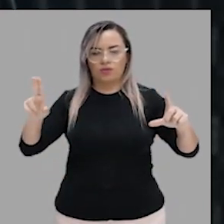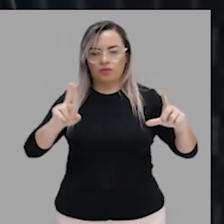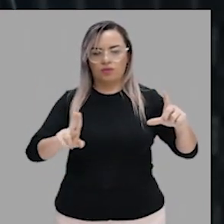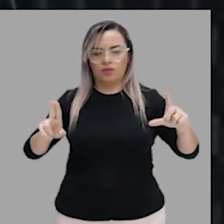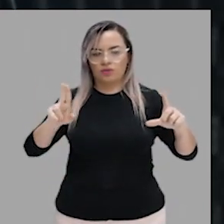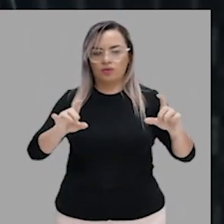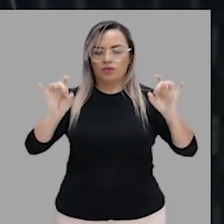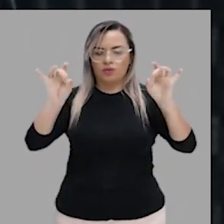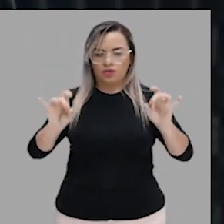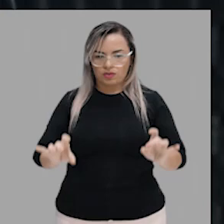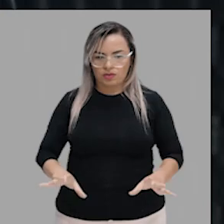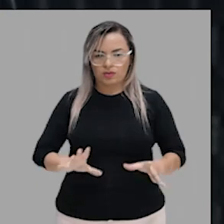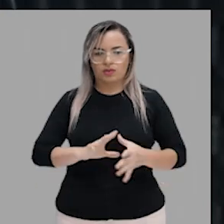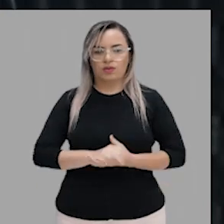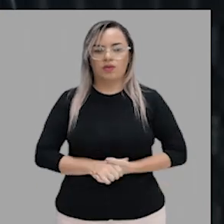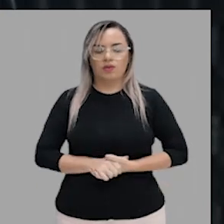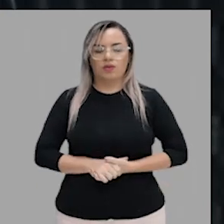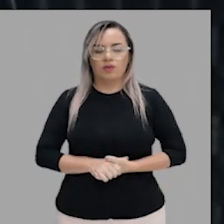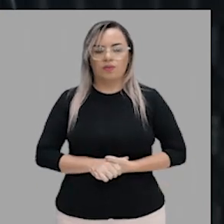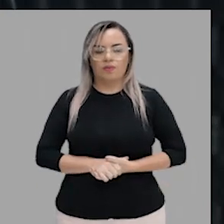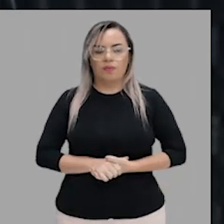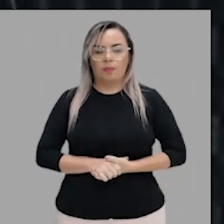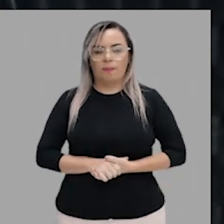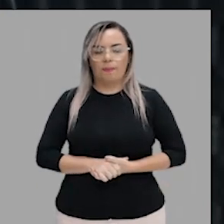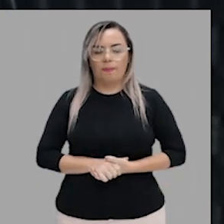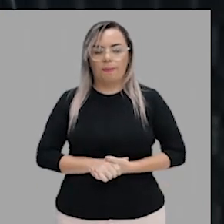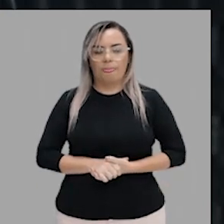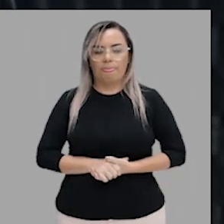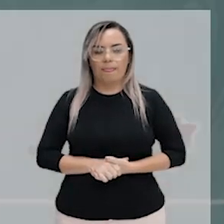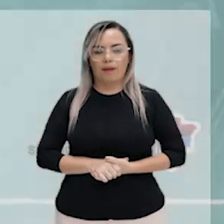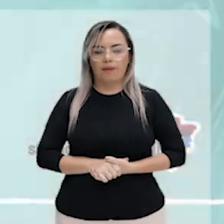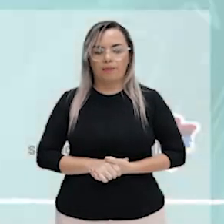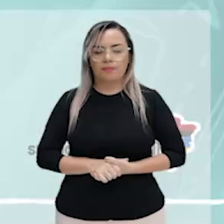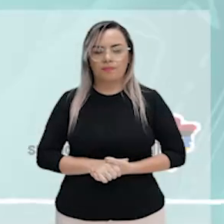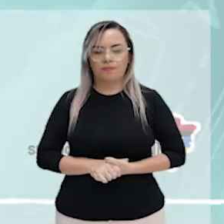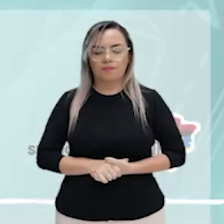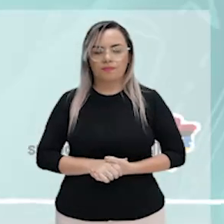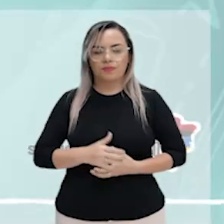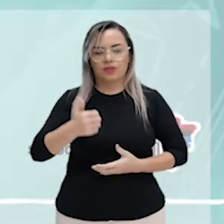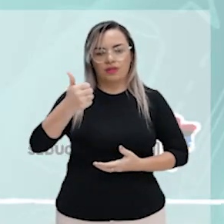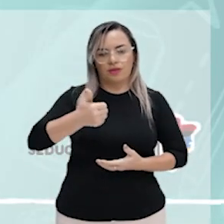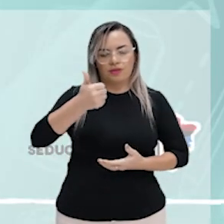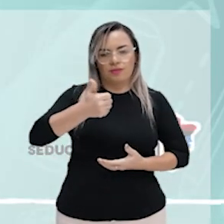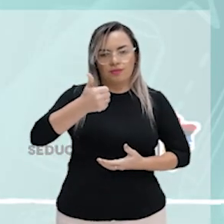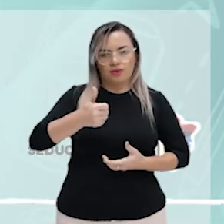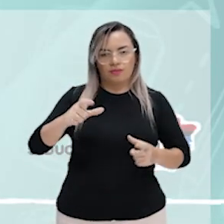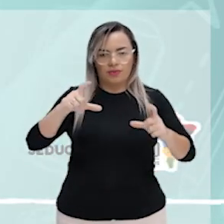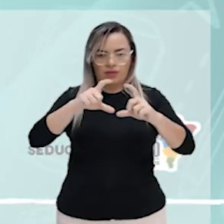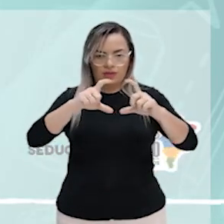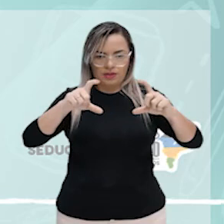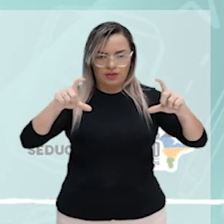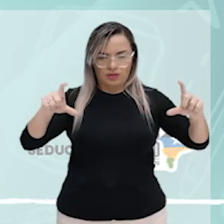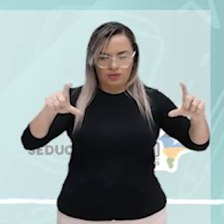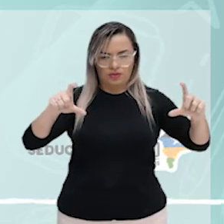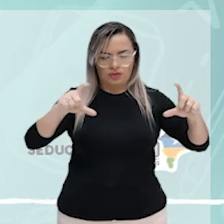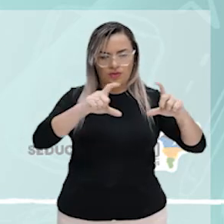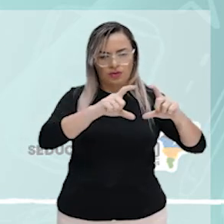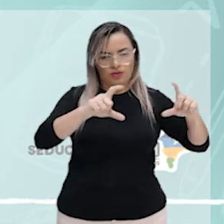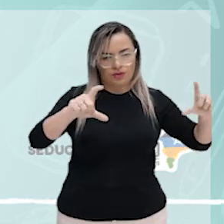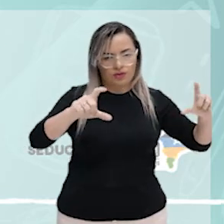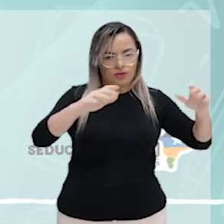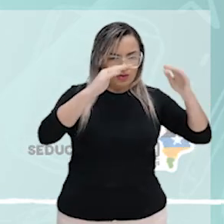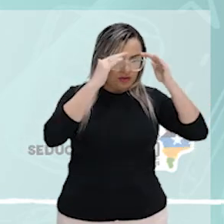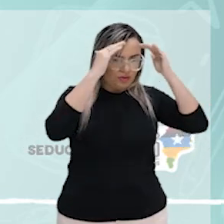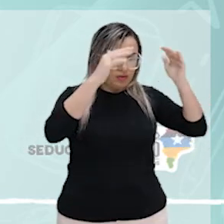certo? Olha só. Seria, no caso, a primeira construção. Obedece às regras. Por quê? Quem